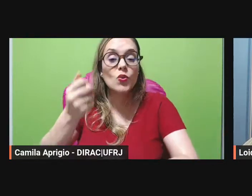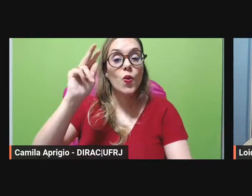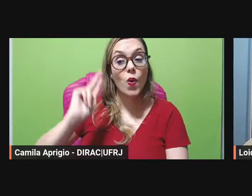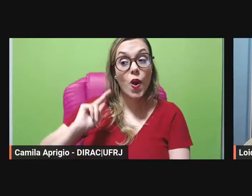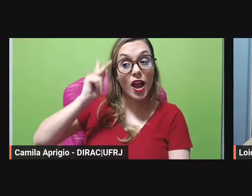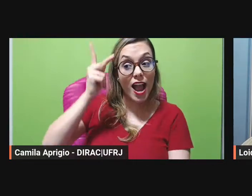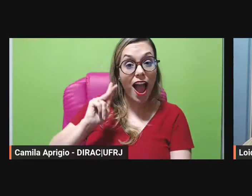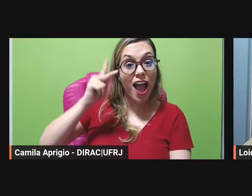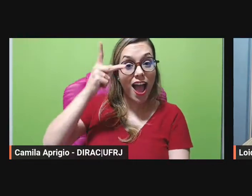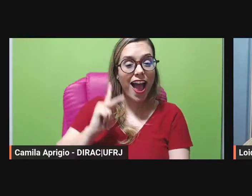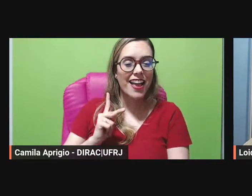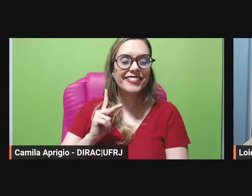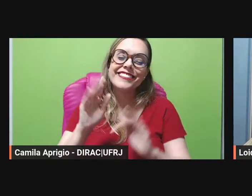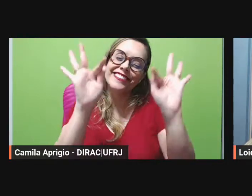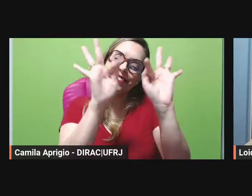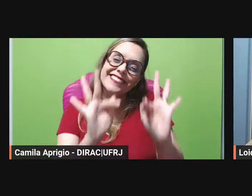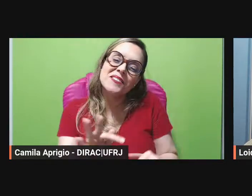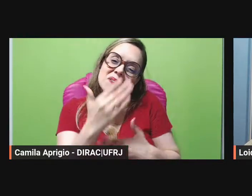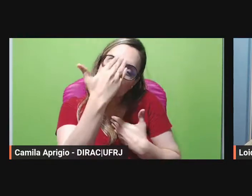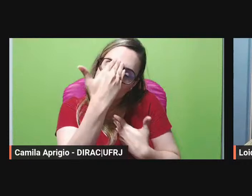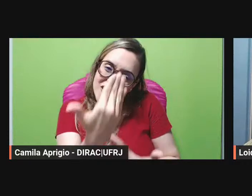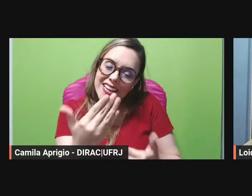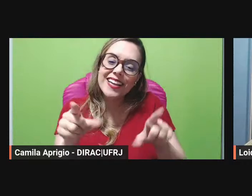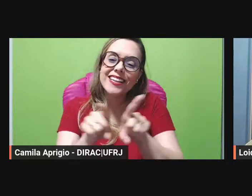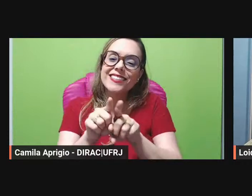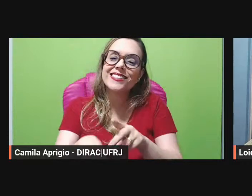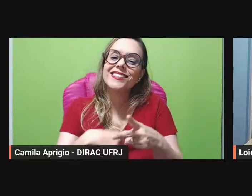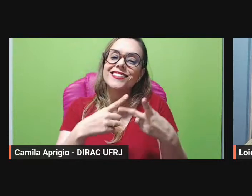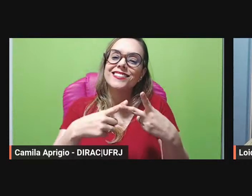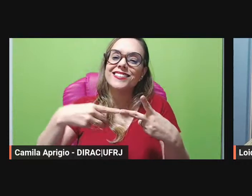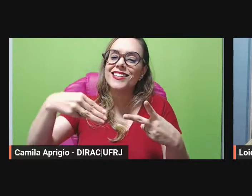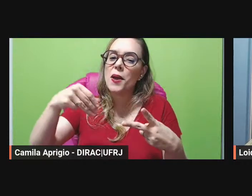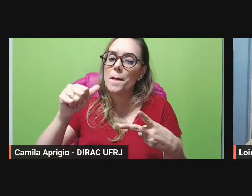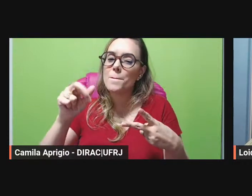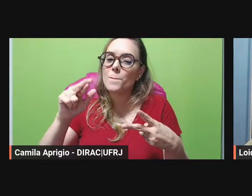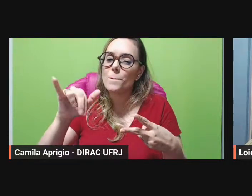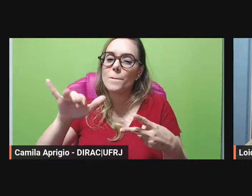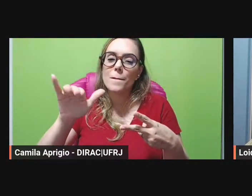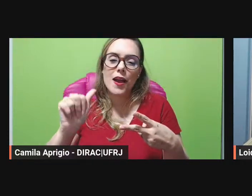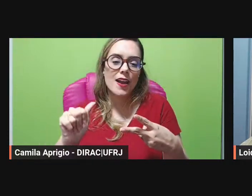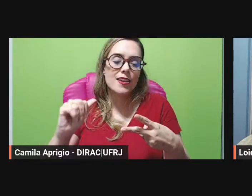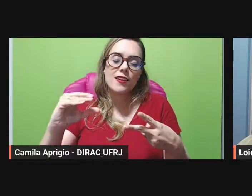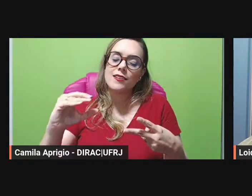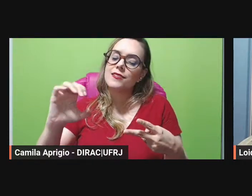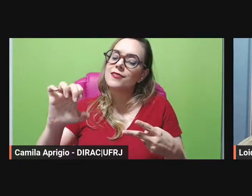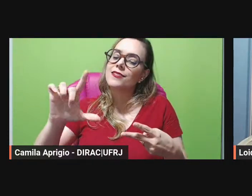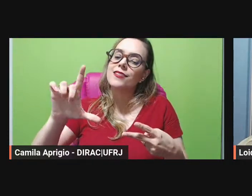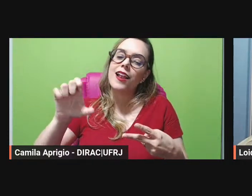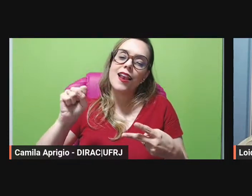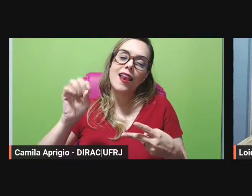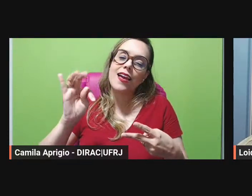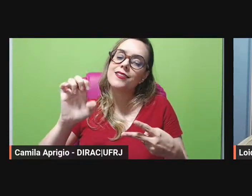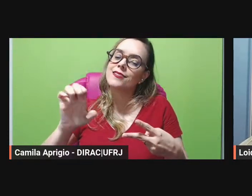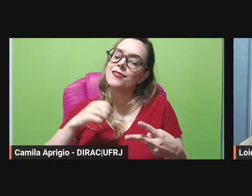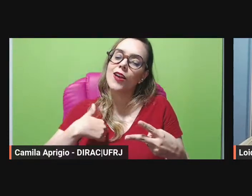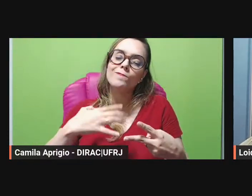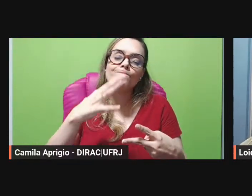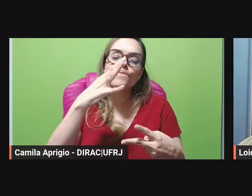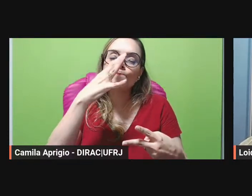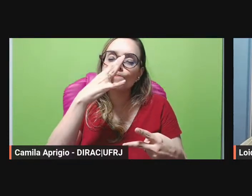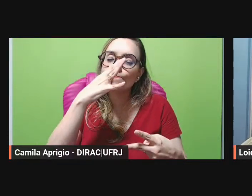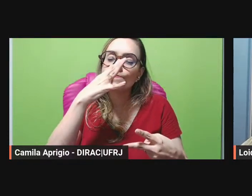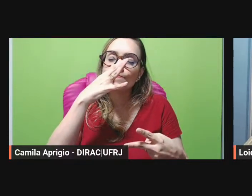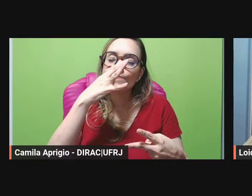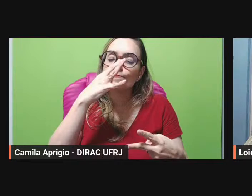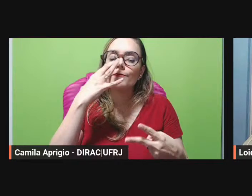estar ao lado da professora Maria Celeste que é uma pessoa que eu admiro muito como pesquisadora como